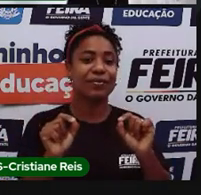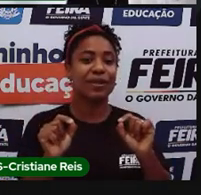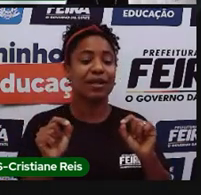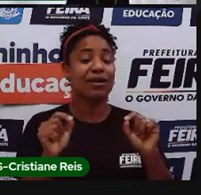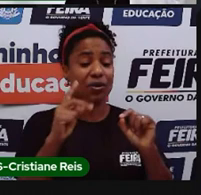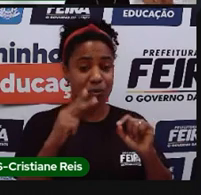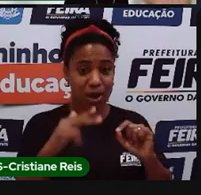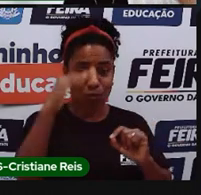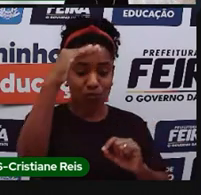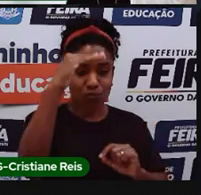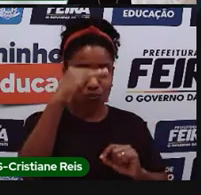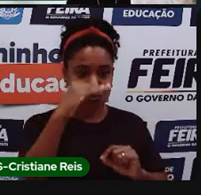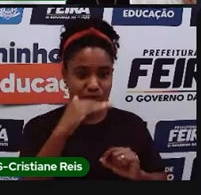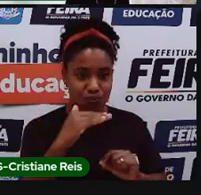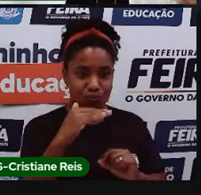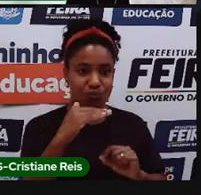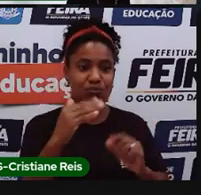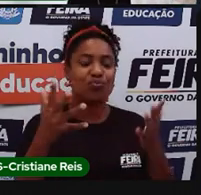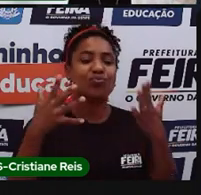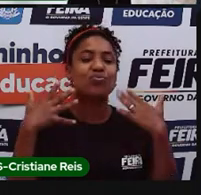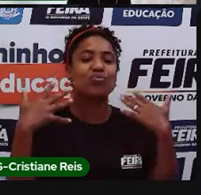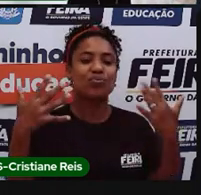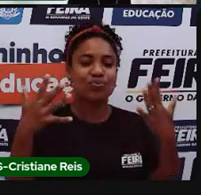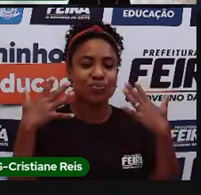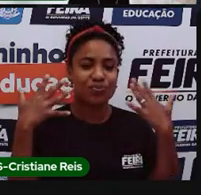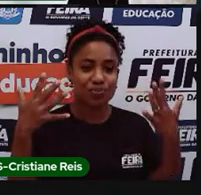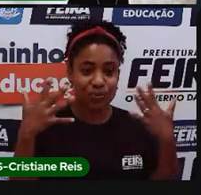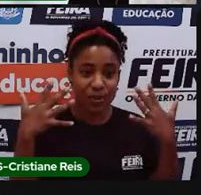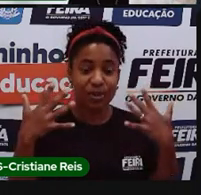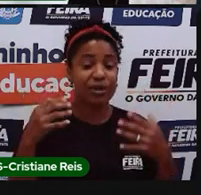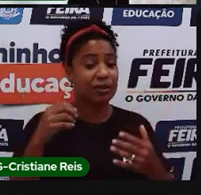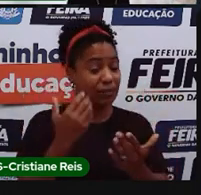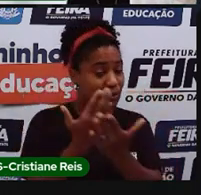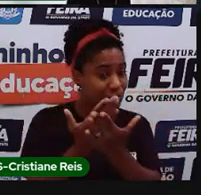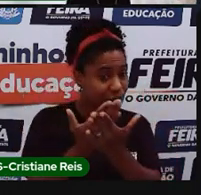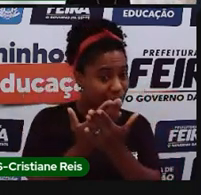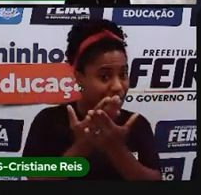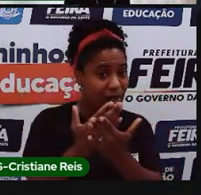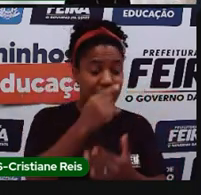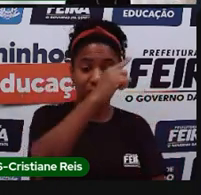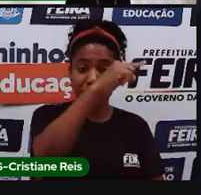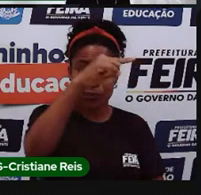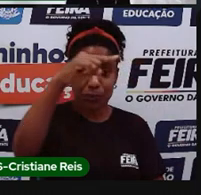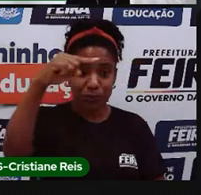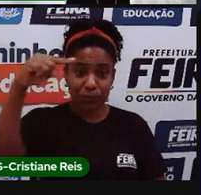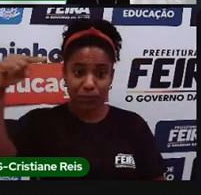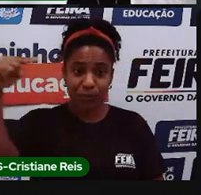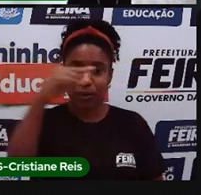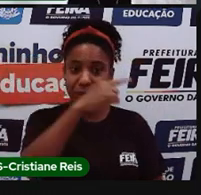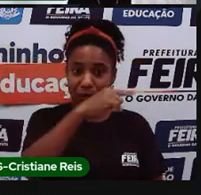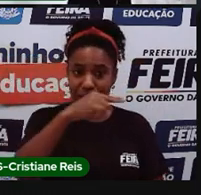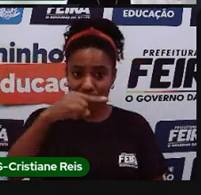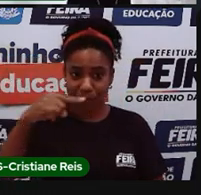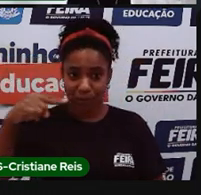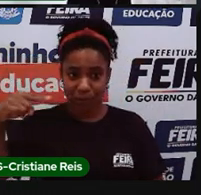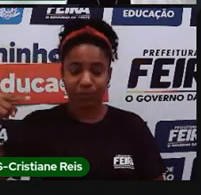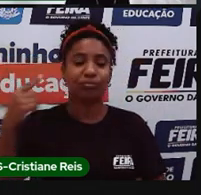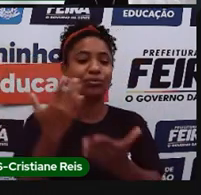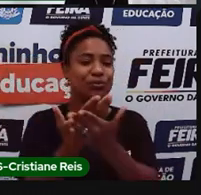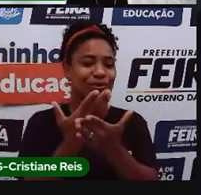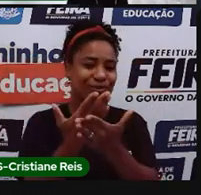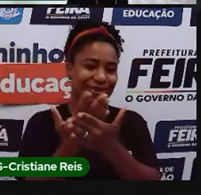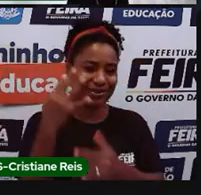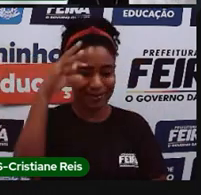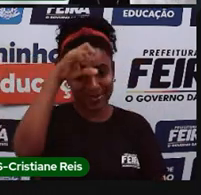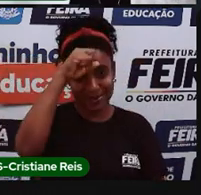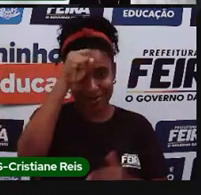zona tropical. Se fosse o caso da gente estar estudando as linhas imaginárias no tema do mapa, essas linhas aqui também já entrariam com